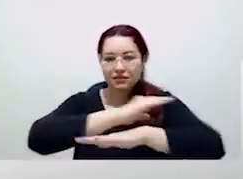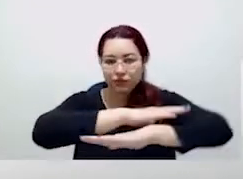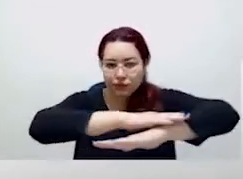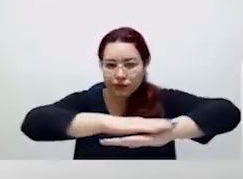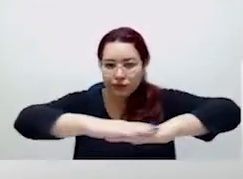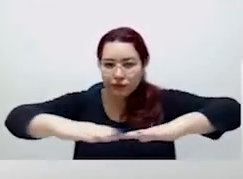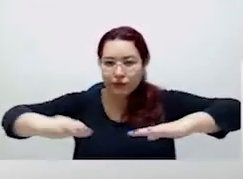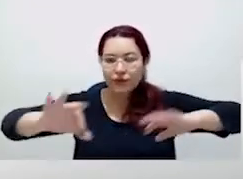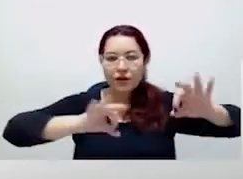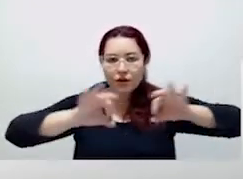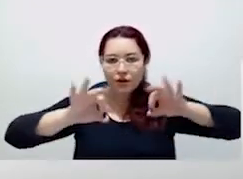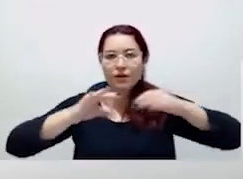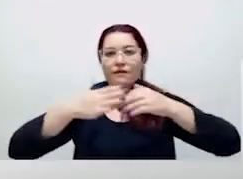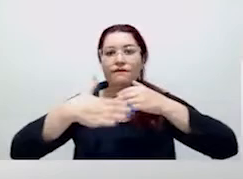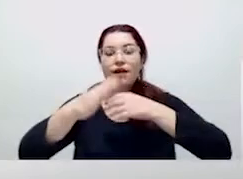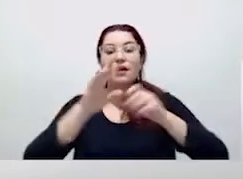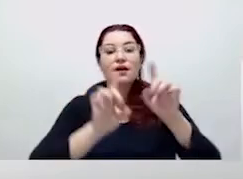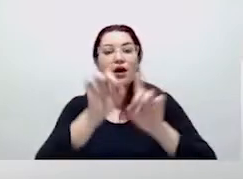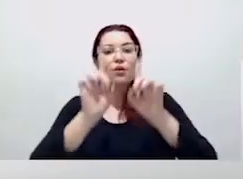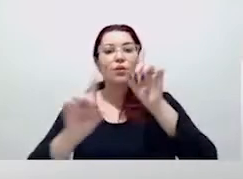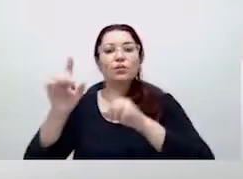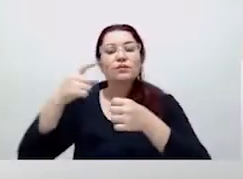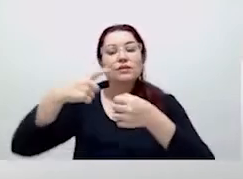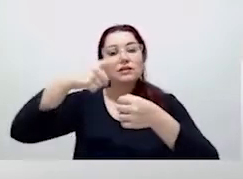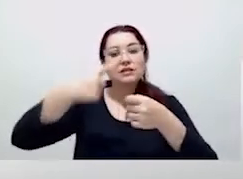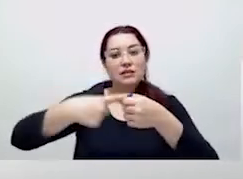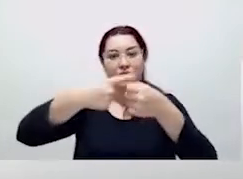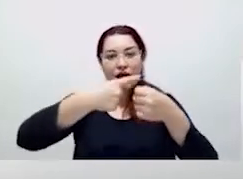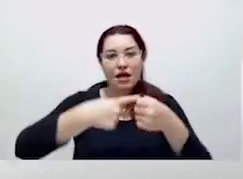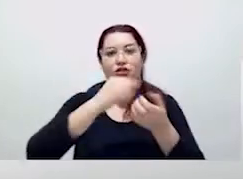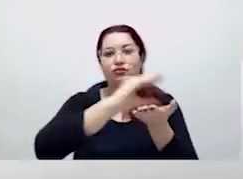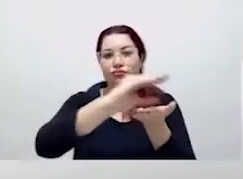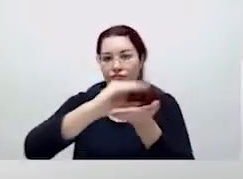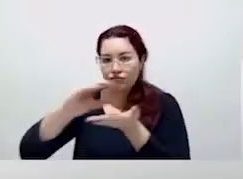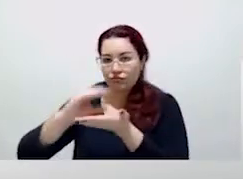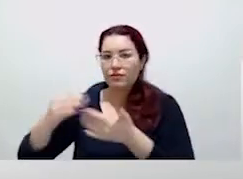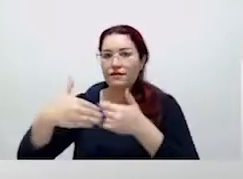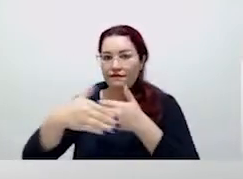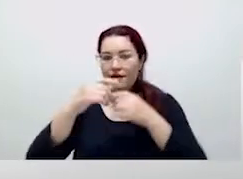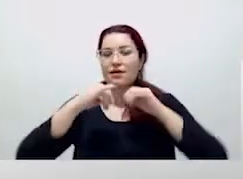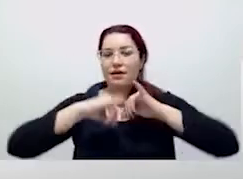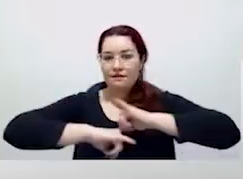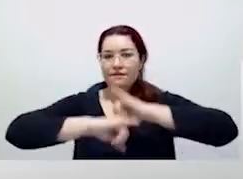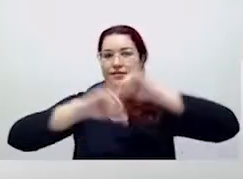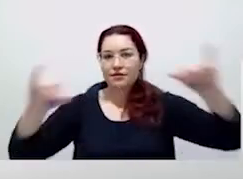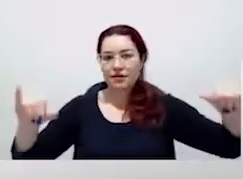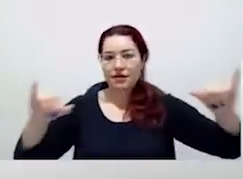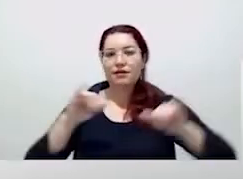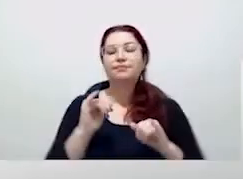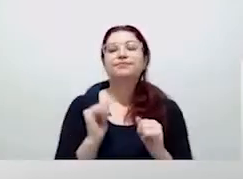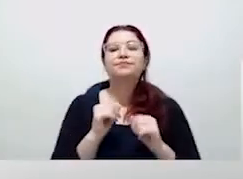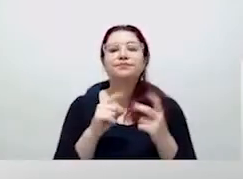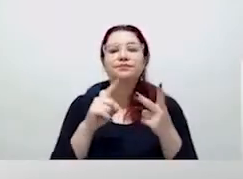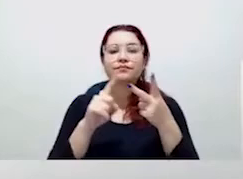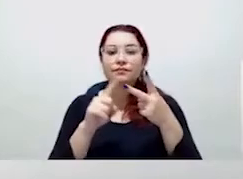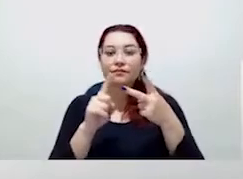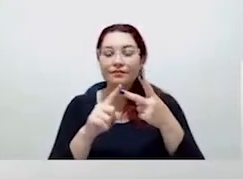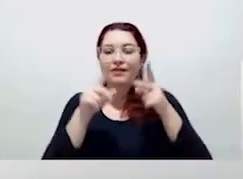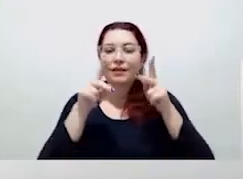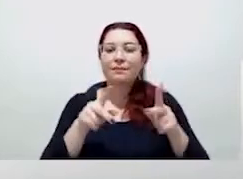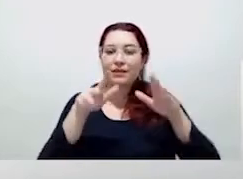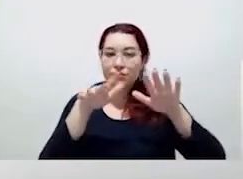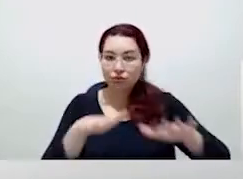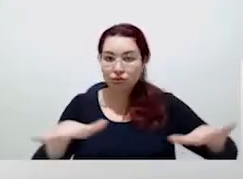em seguida vamos anunciar os municípios selecionados para investimentos em mobilidade e infraestrutura urbana. O Avançar para as pessoas,